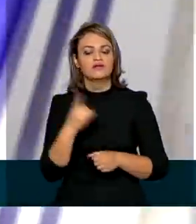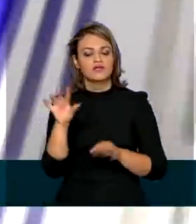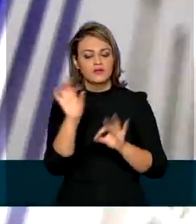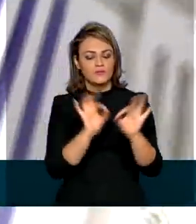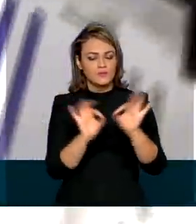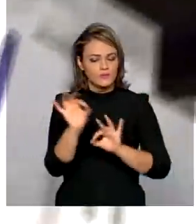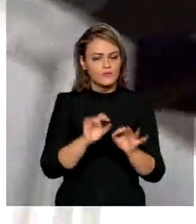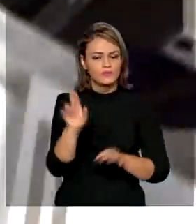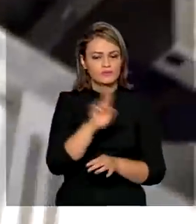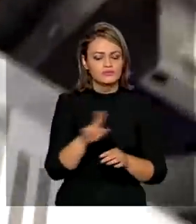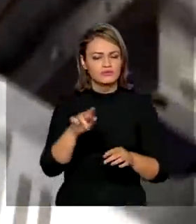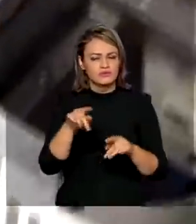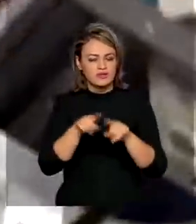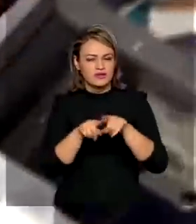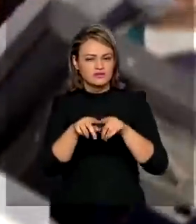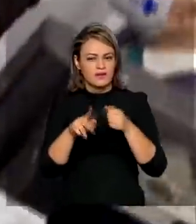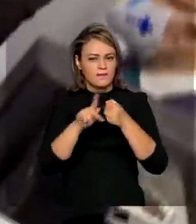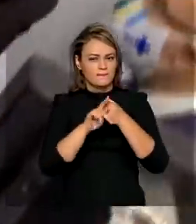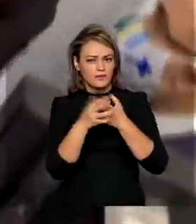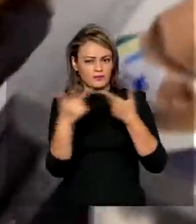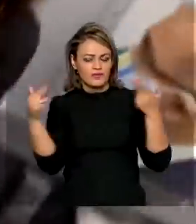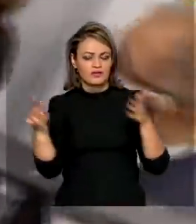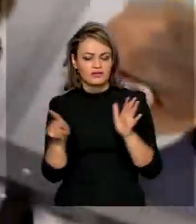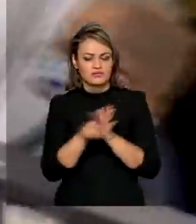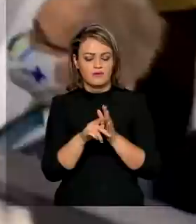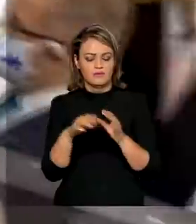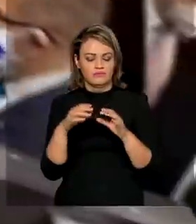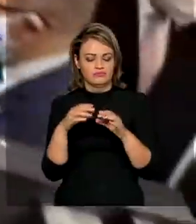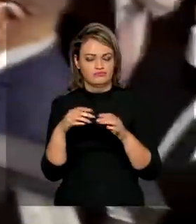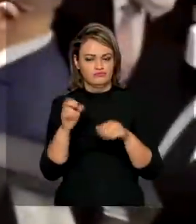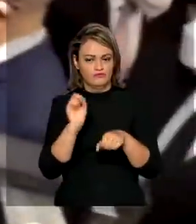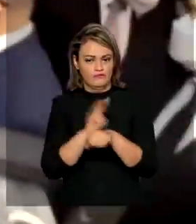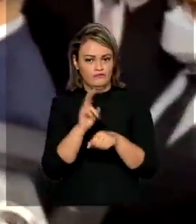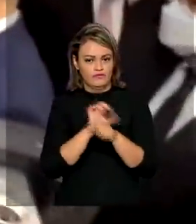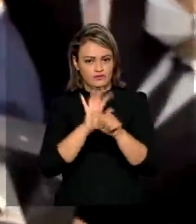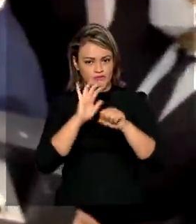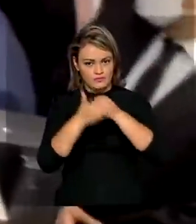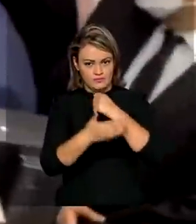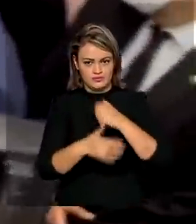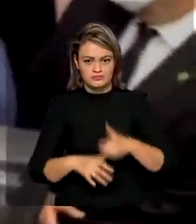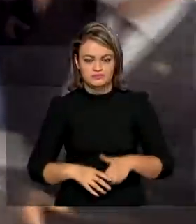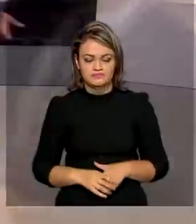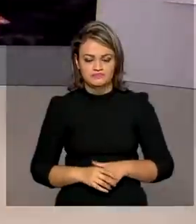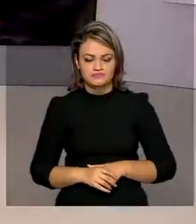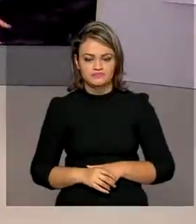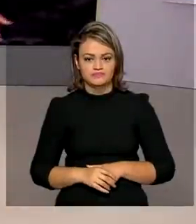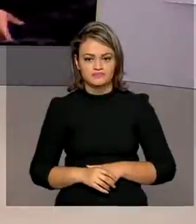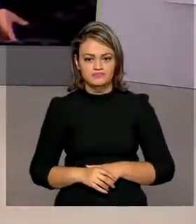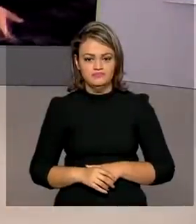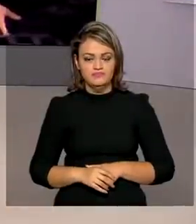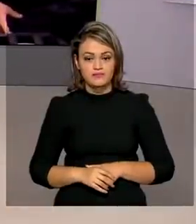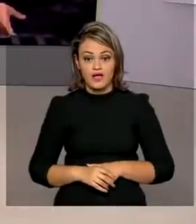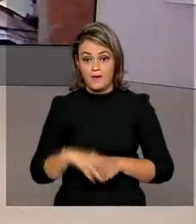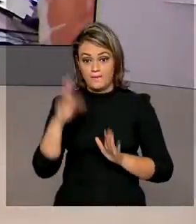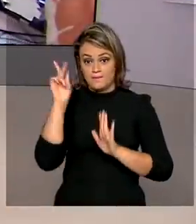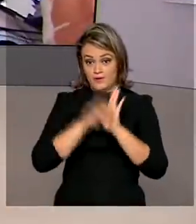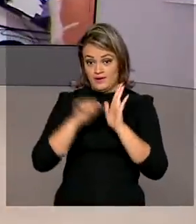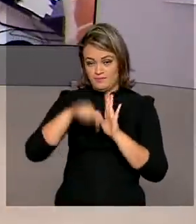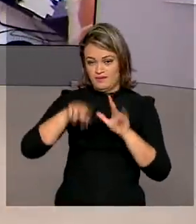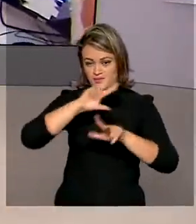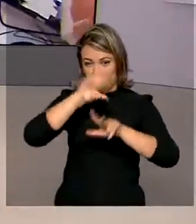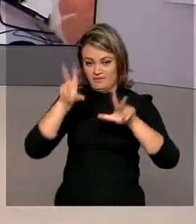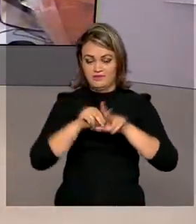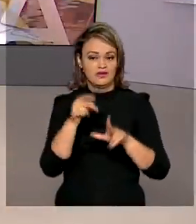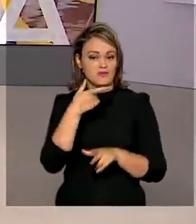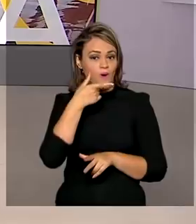para análises de proteínas relacionadas ao coronavírus. O novo Sem Censura, aqui da TV Brasil,